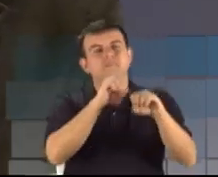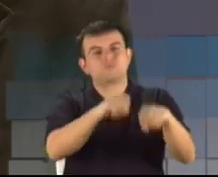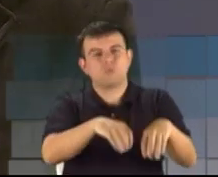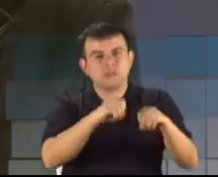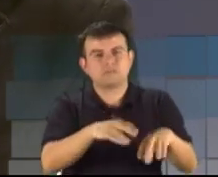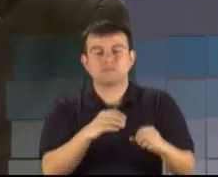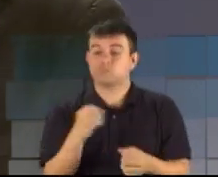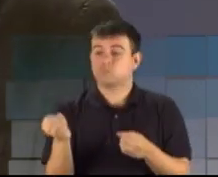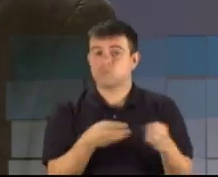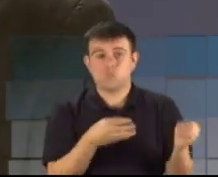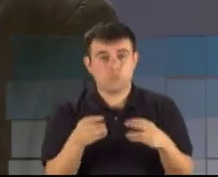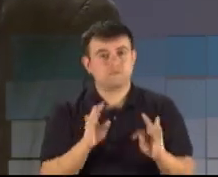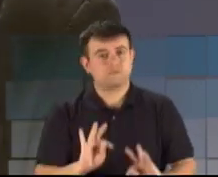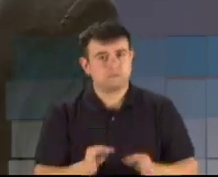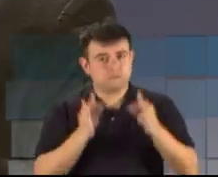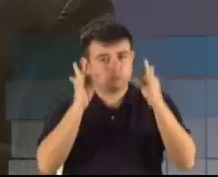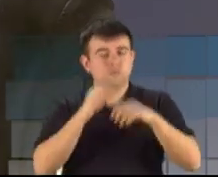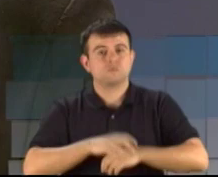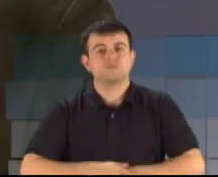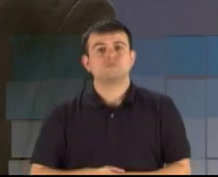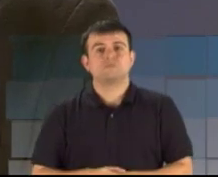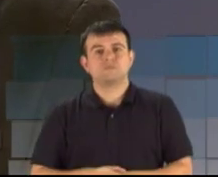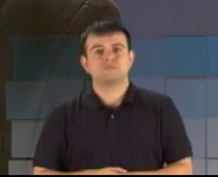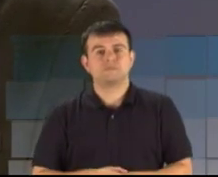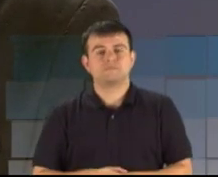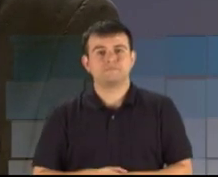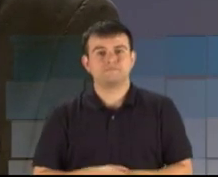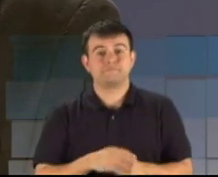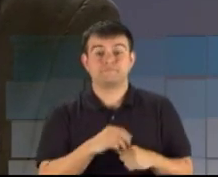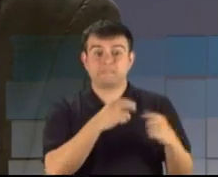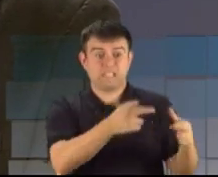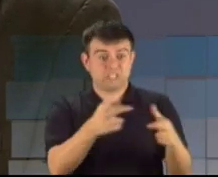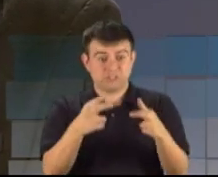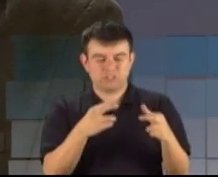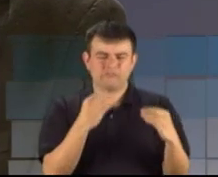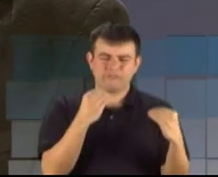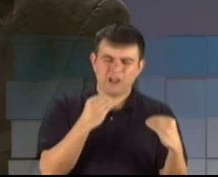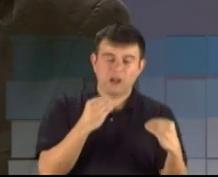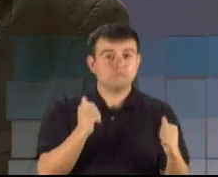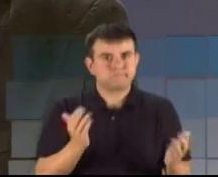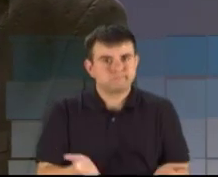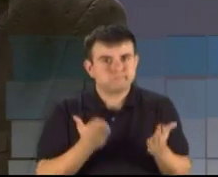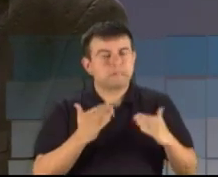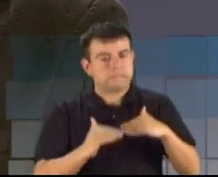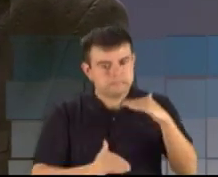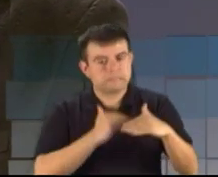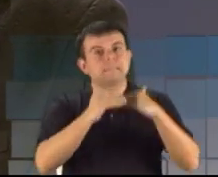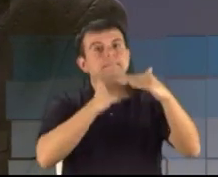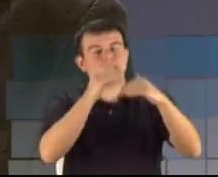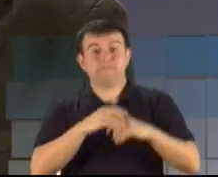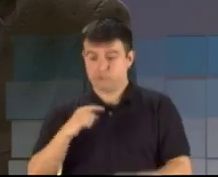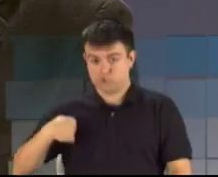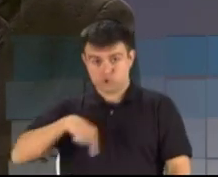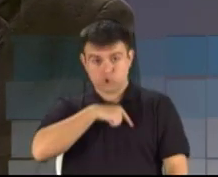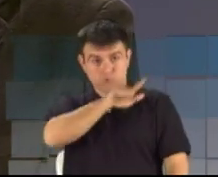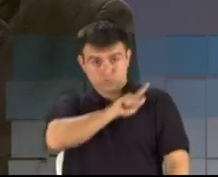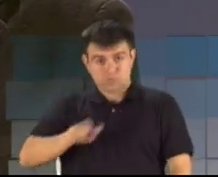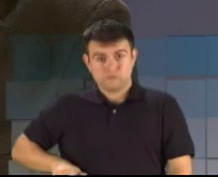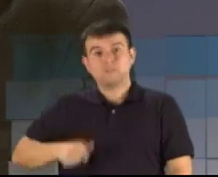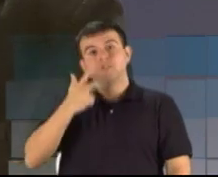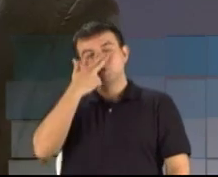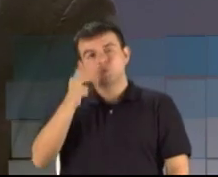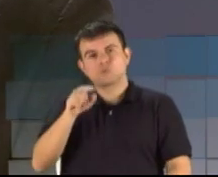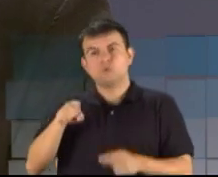novas tecnologias, para diversificar a economia dessas regiões. O nosso governo será um governo colaborativo.